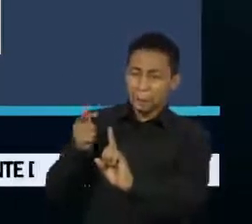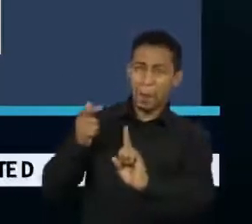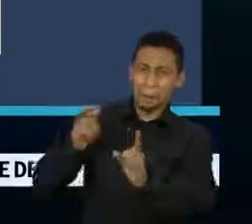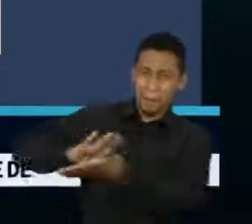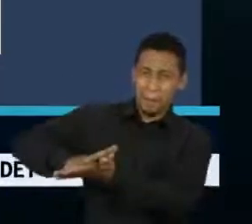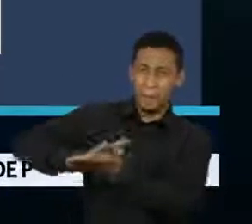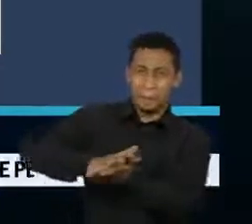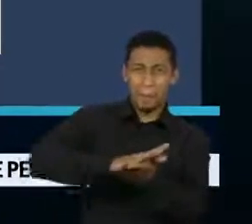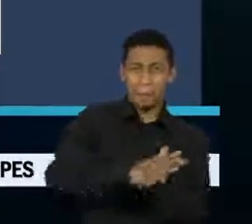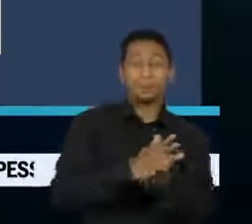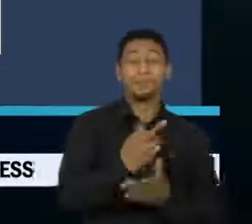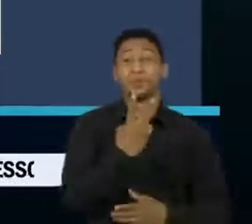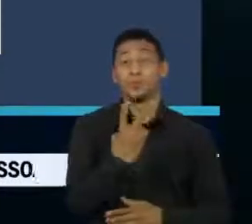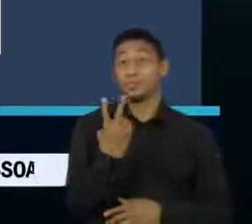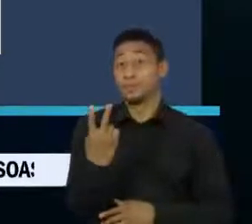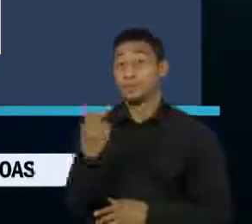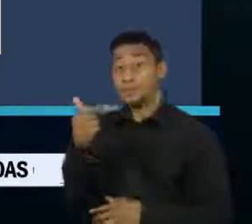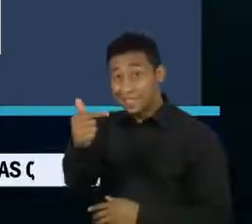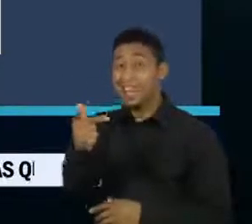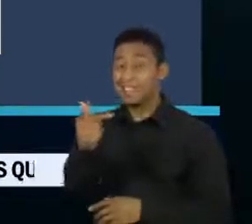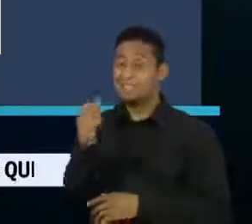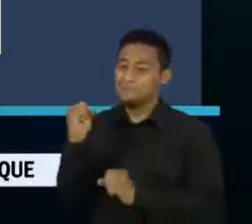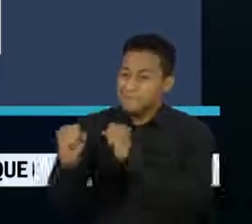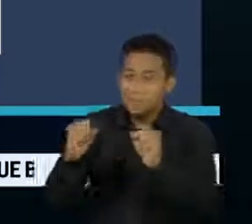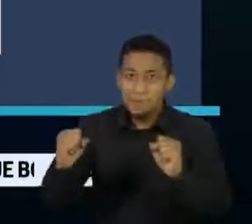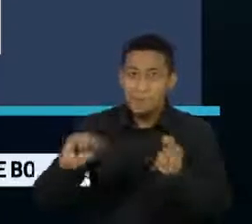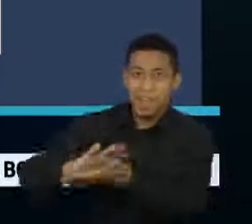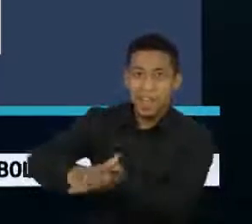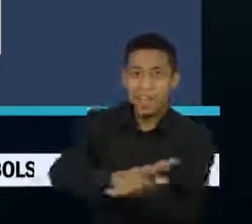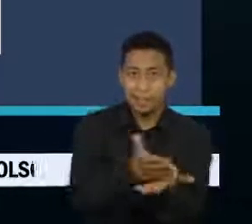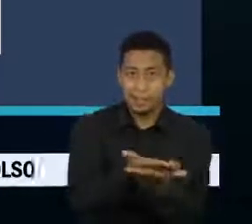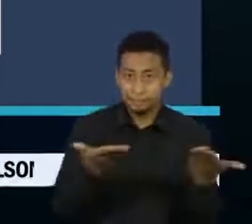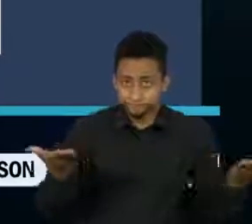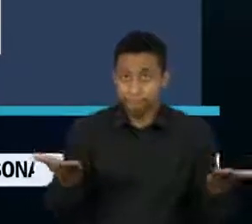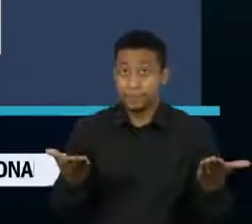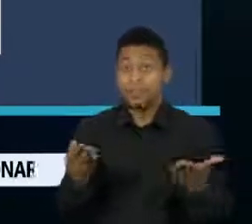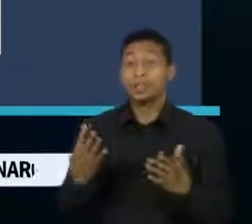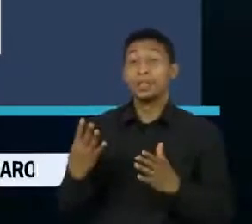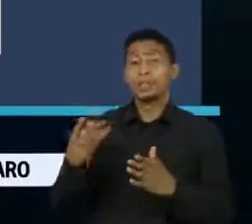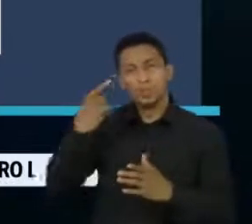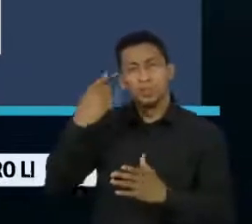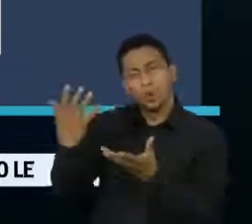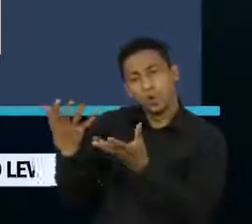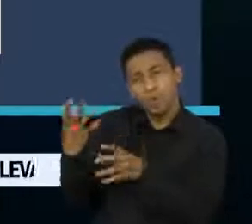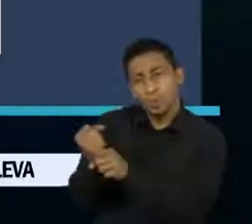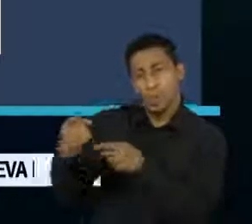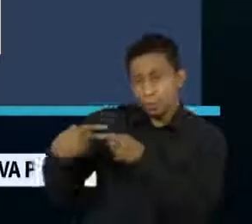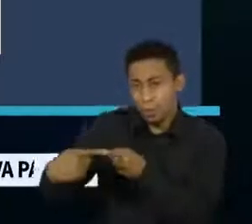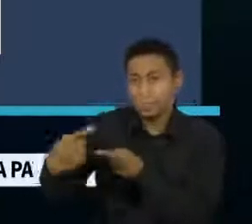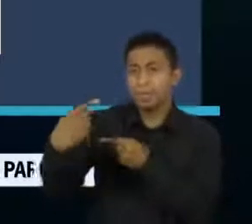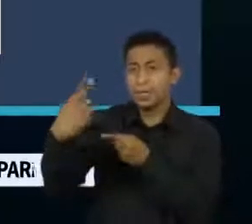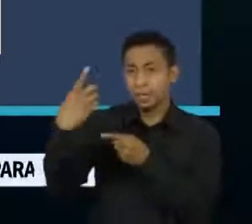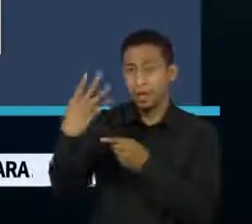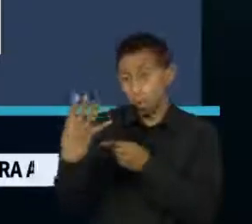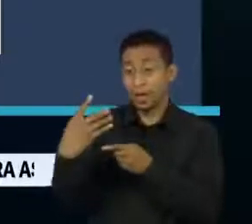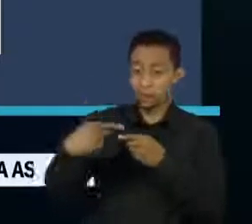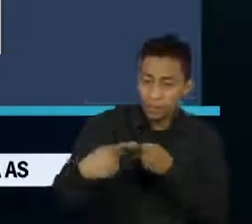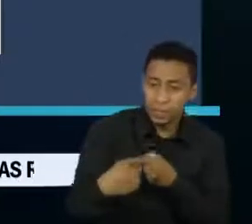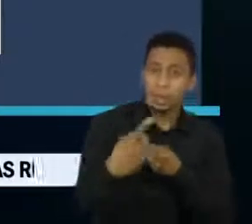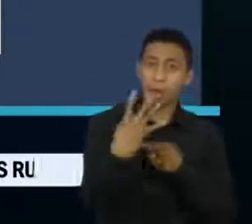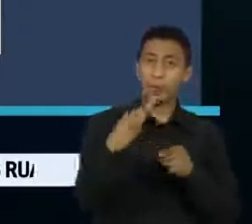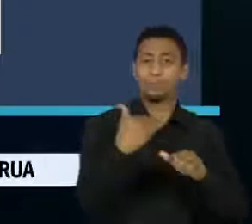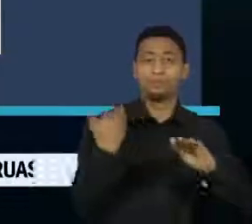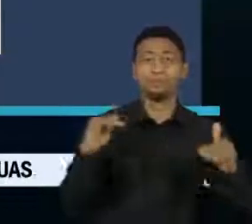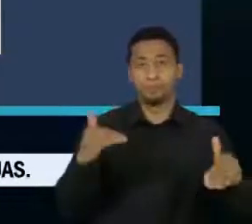de 227 assassinatos, uma média de mais de quatro por semana. Foi o ano mais perigoso para quem